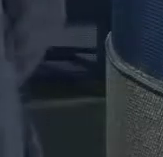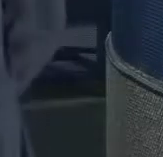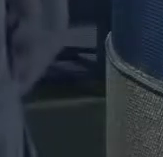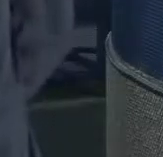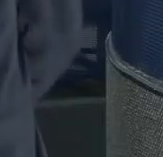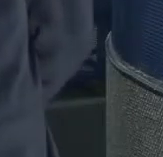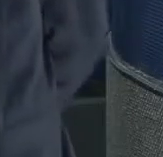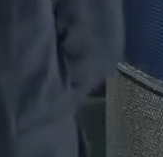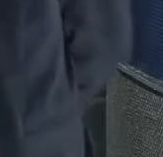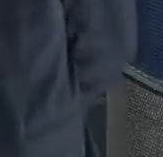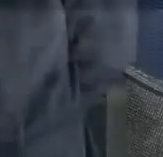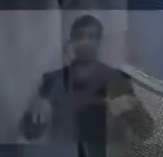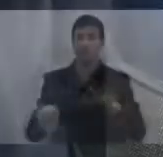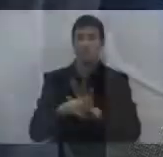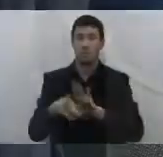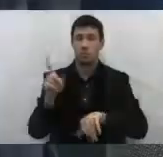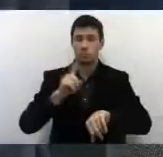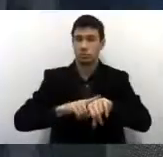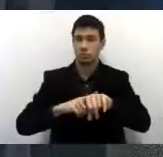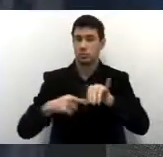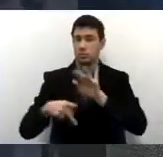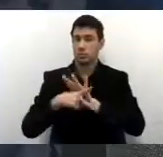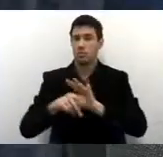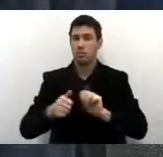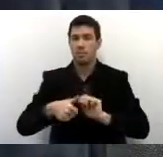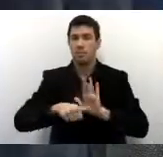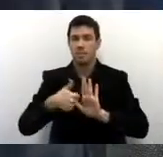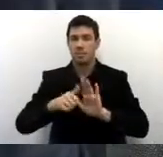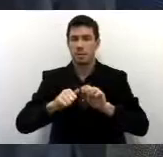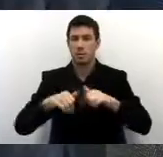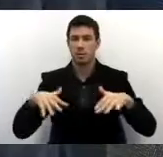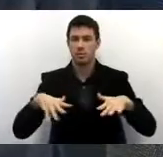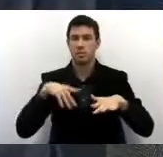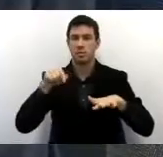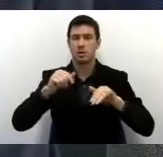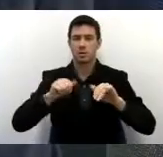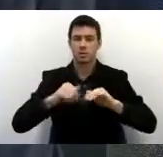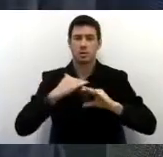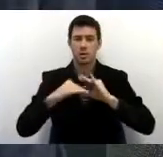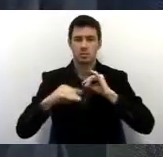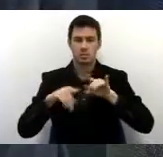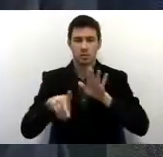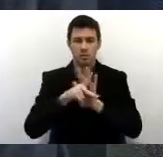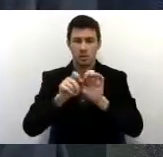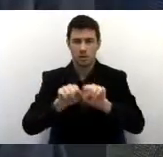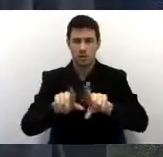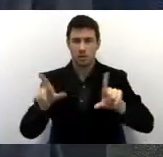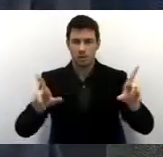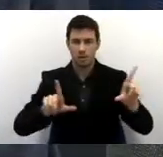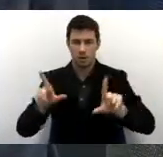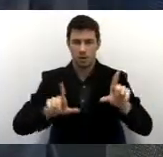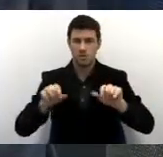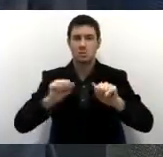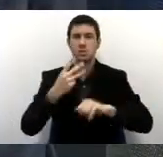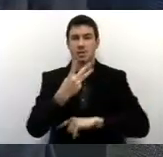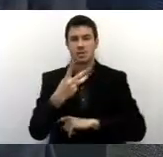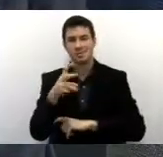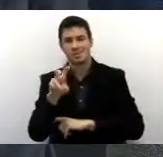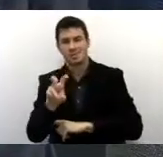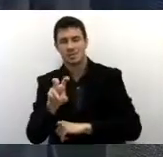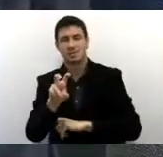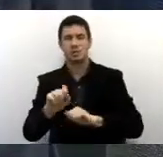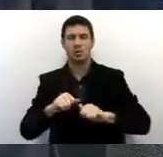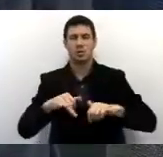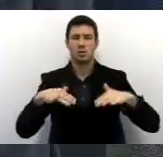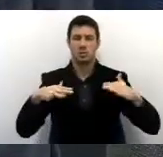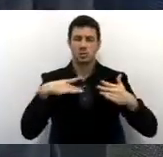Foi encerrado alguns instantes a primeira audiência dessa transmissão que a TV Câmara vai fazer das 35 audiências públicas. A gente vai